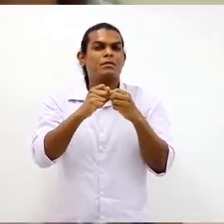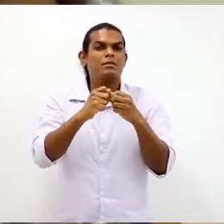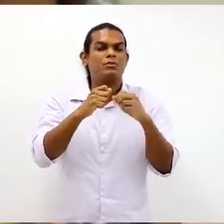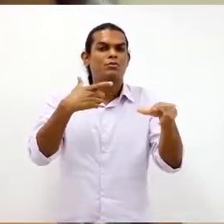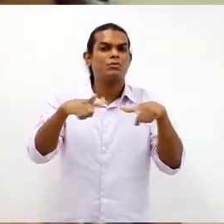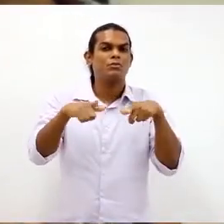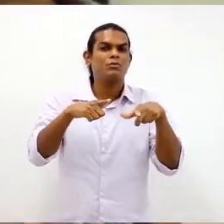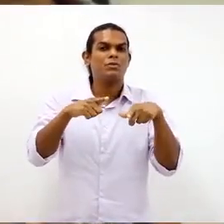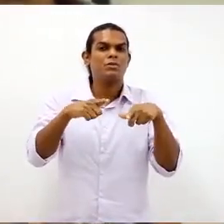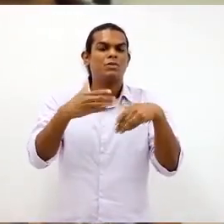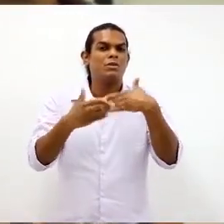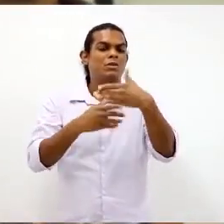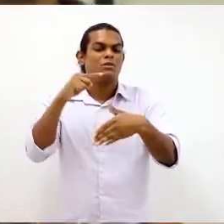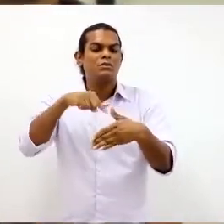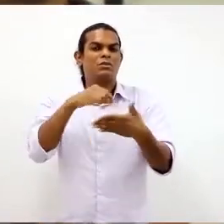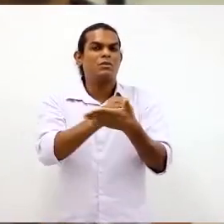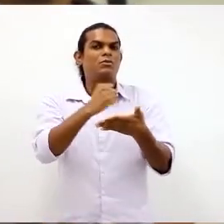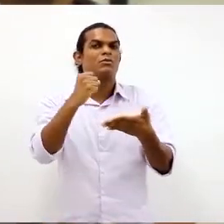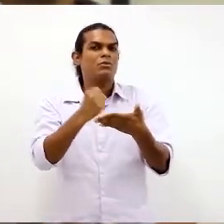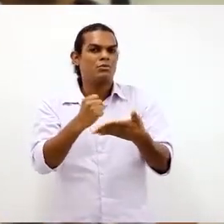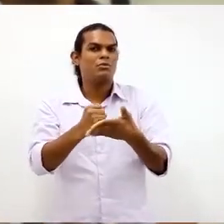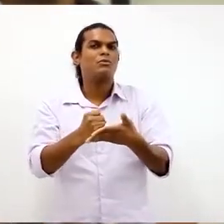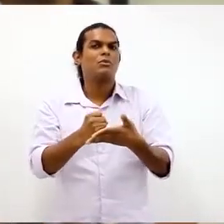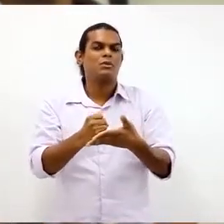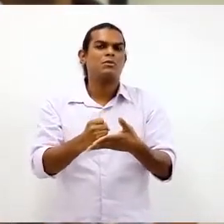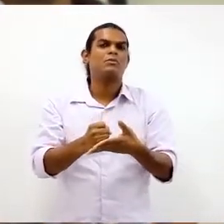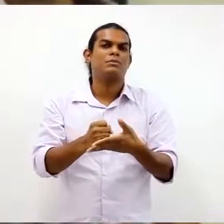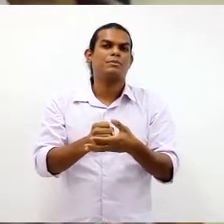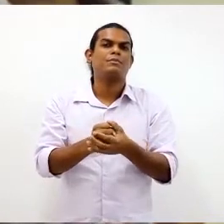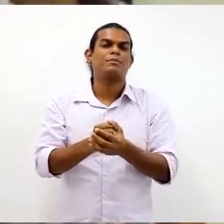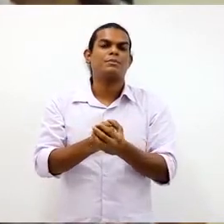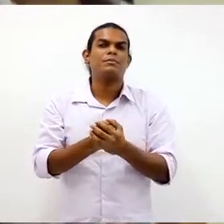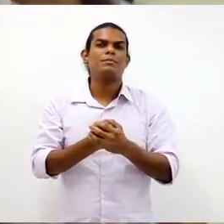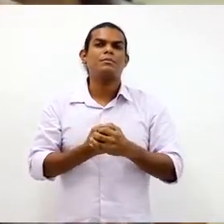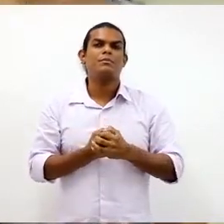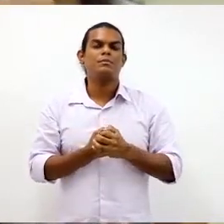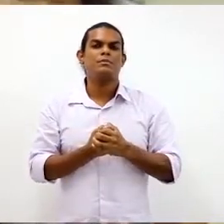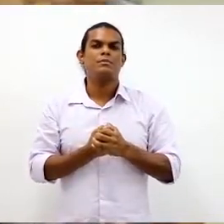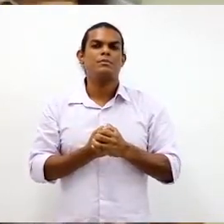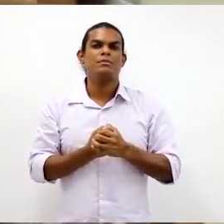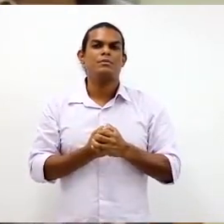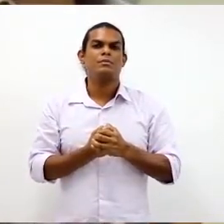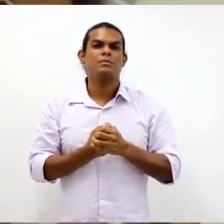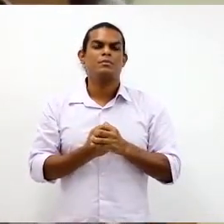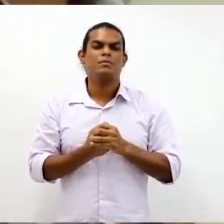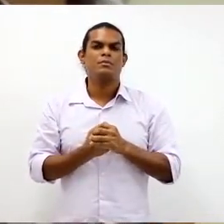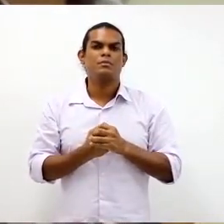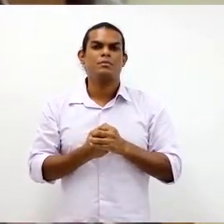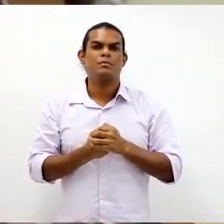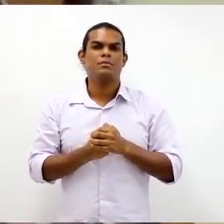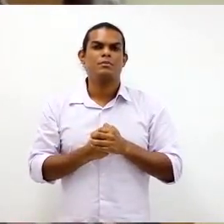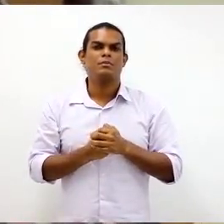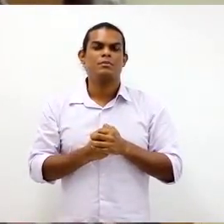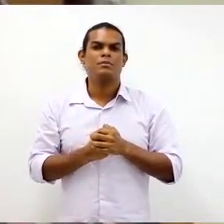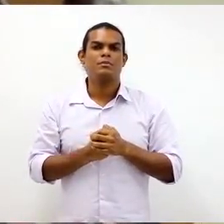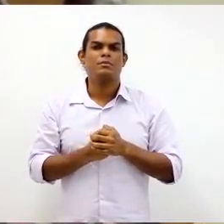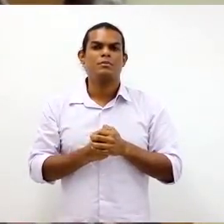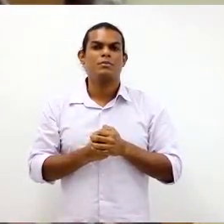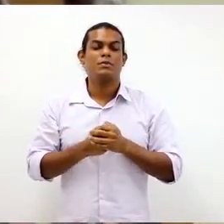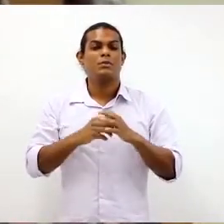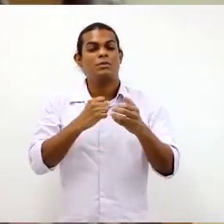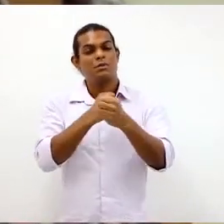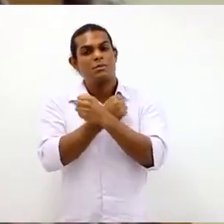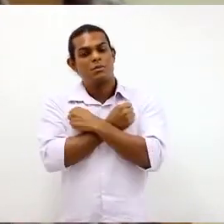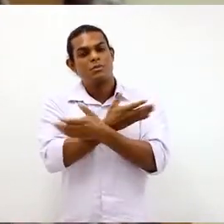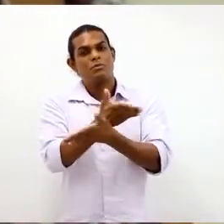documento, e nossa aula, atividade, vocês vão ver que é maravilhosa, está dentro do contexto de vocês apropriarem o conhecimento. Um